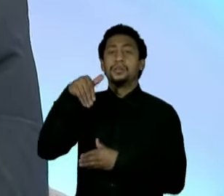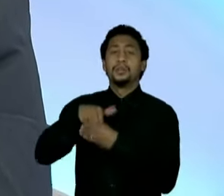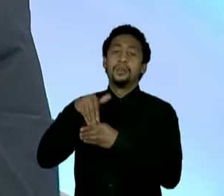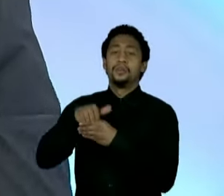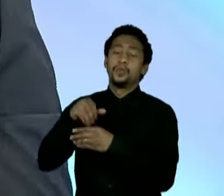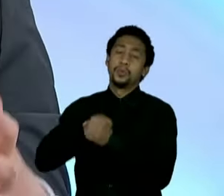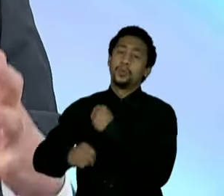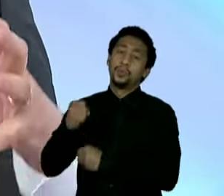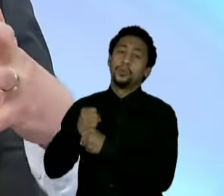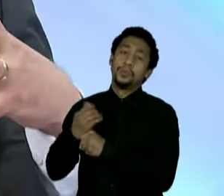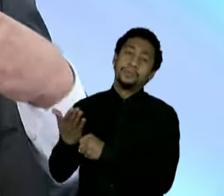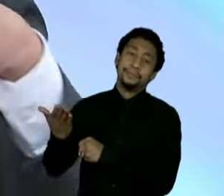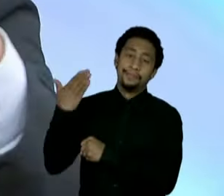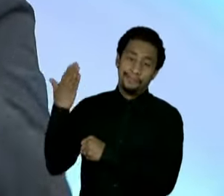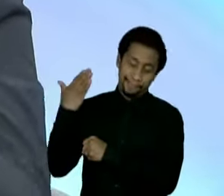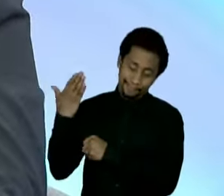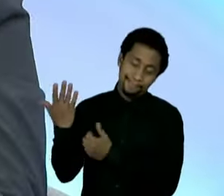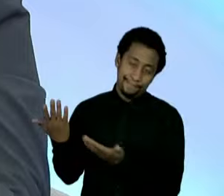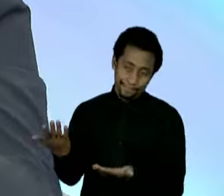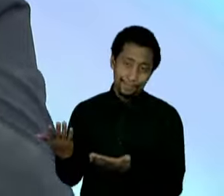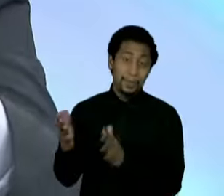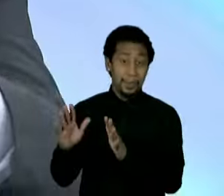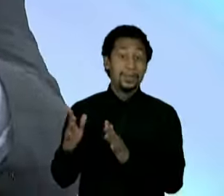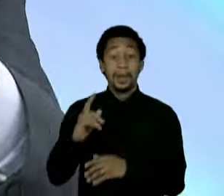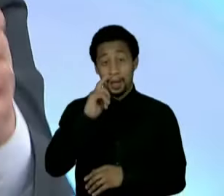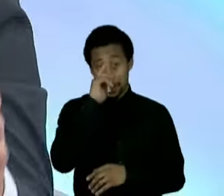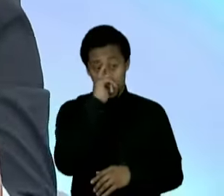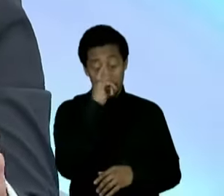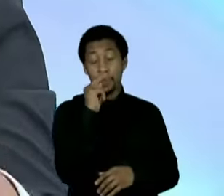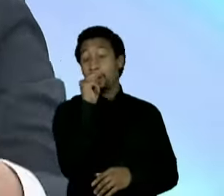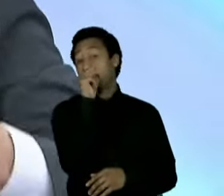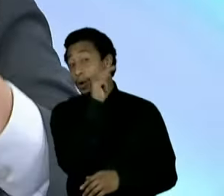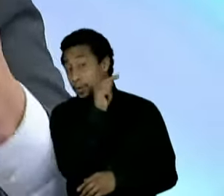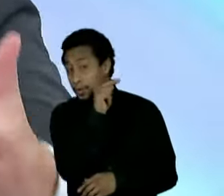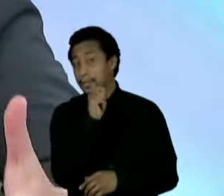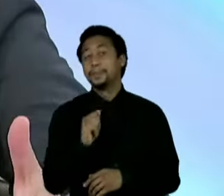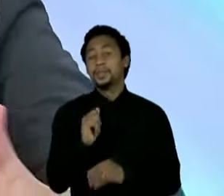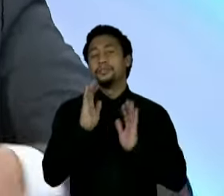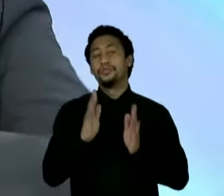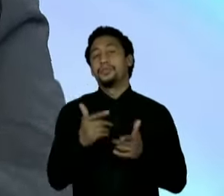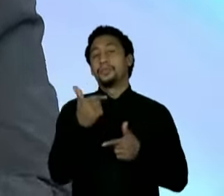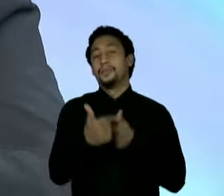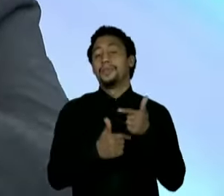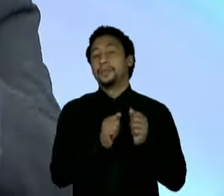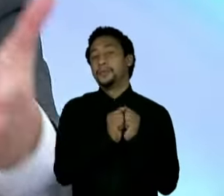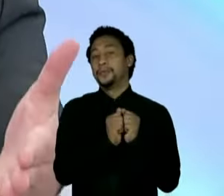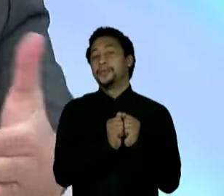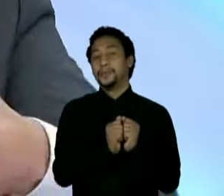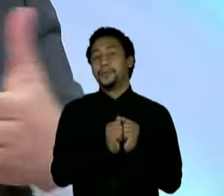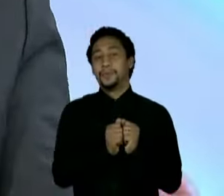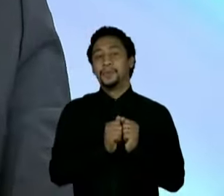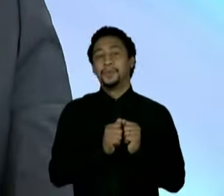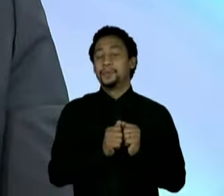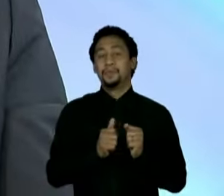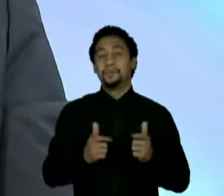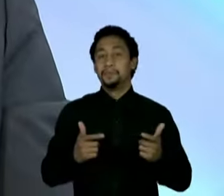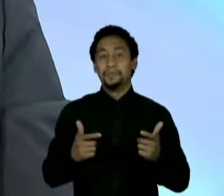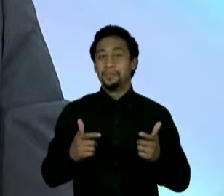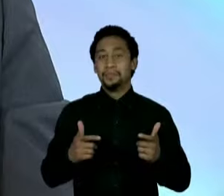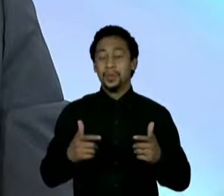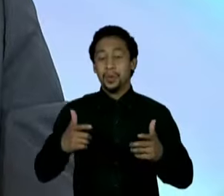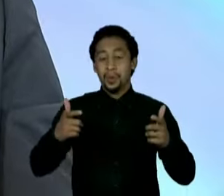ao Alckmin, nós trabalhamos praticamente juntos, no mesmo espaço físico, todos os dias ele recebe as pessoas, eu também,